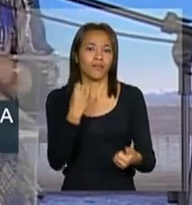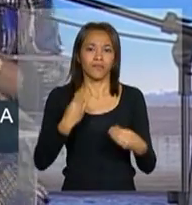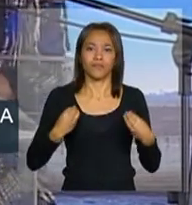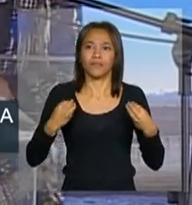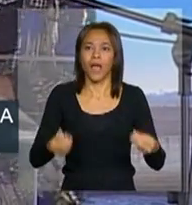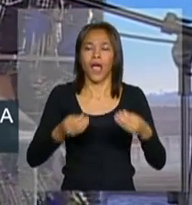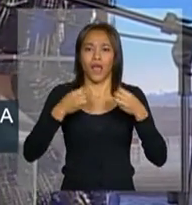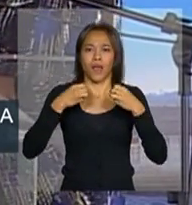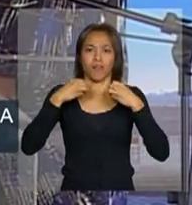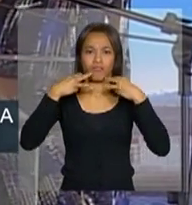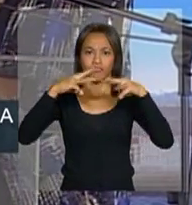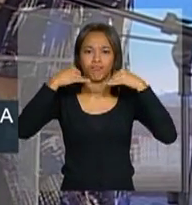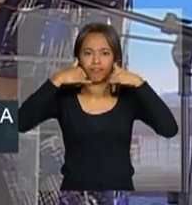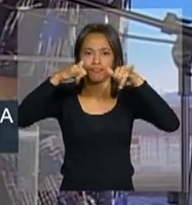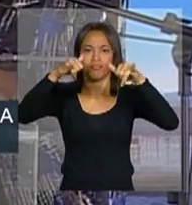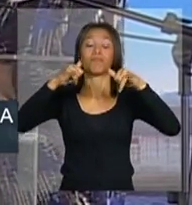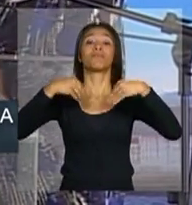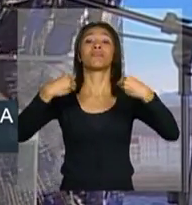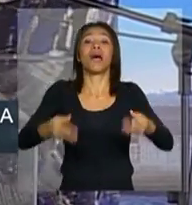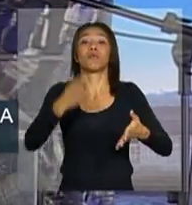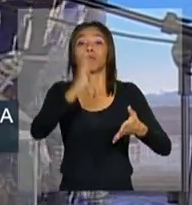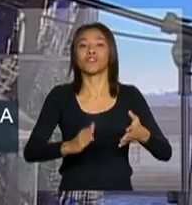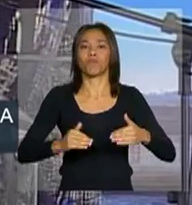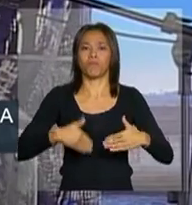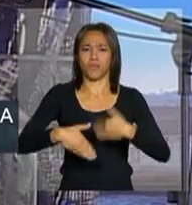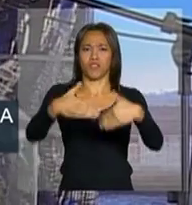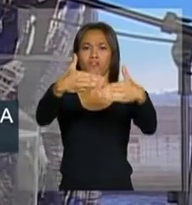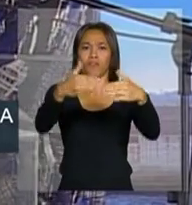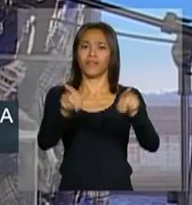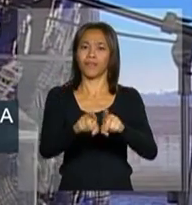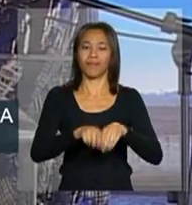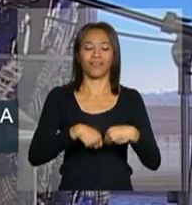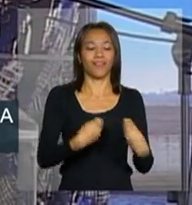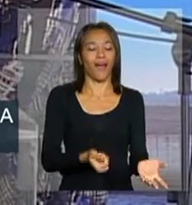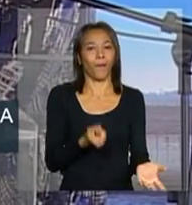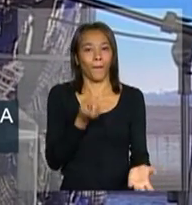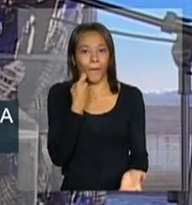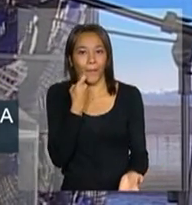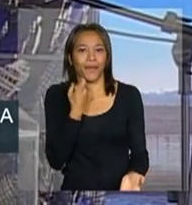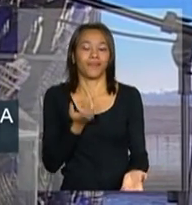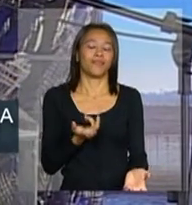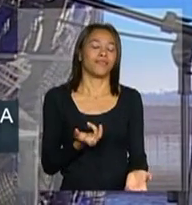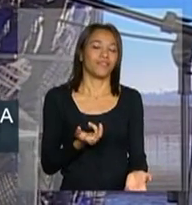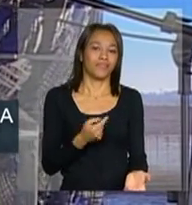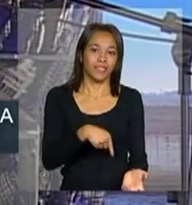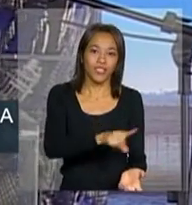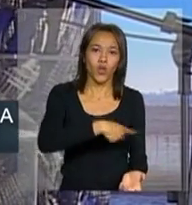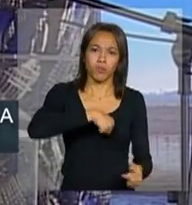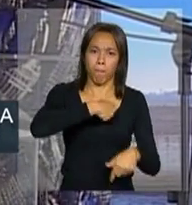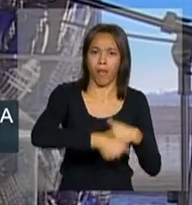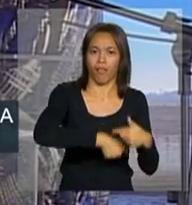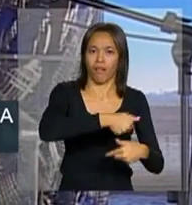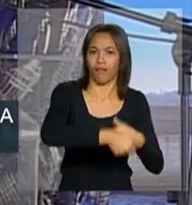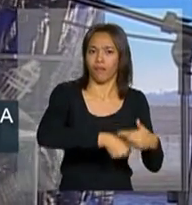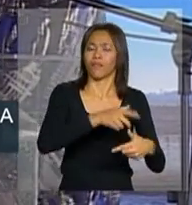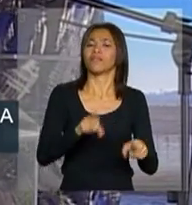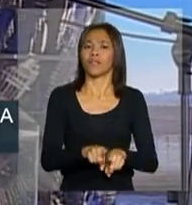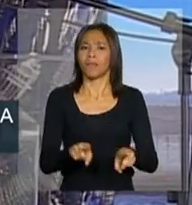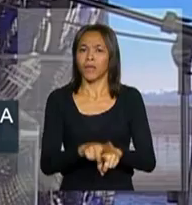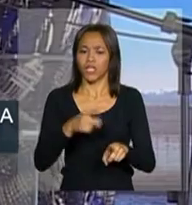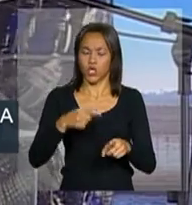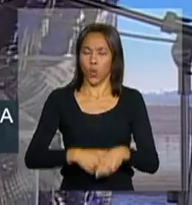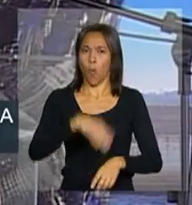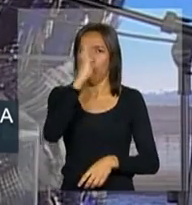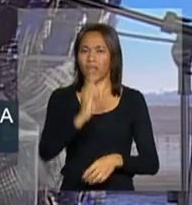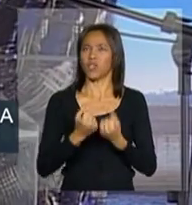dar energia para o nosso país crescer, seja de dar o peixe para que nós possamos, um país desse